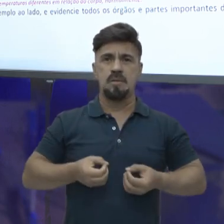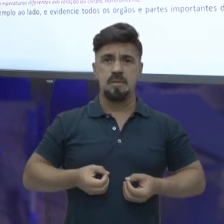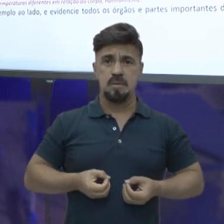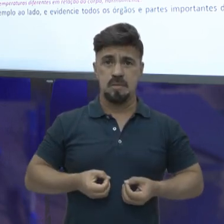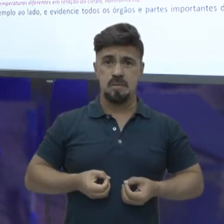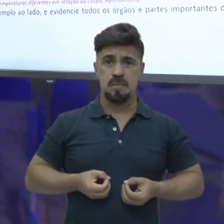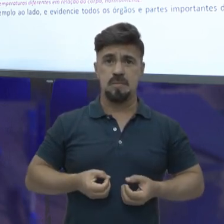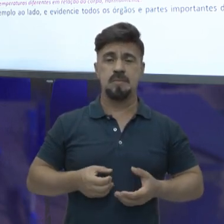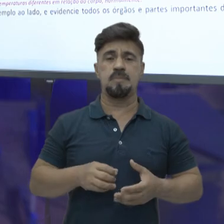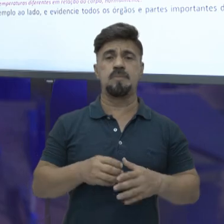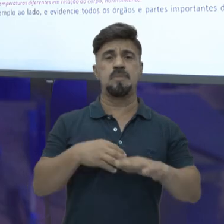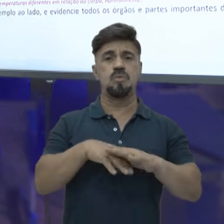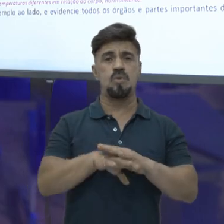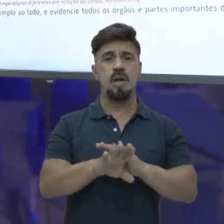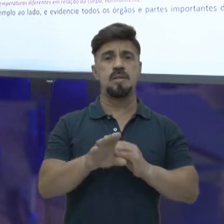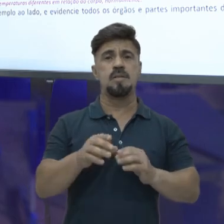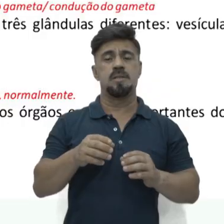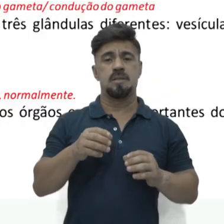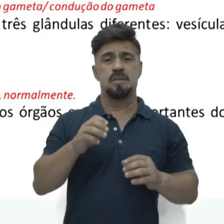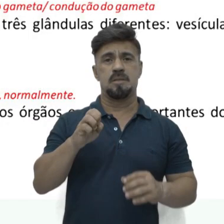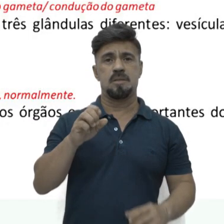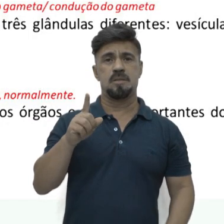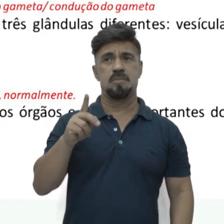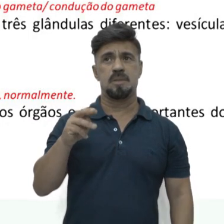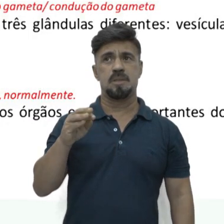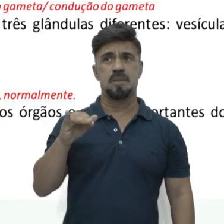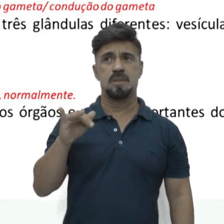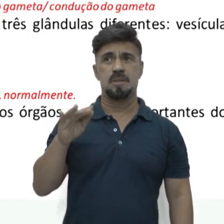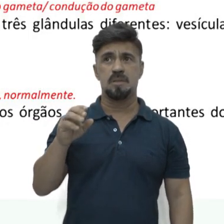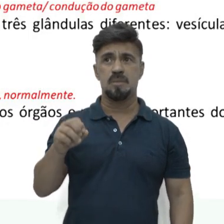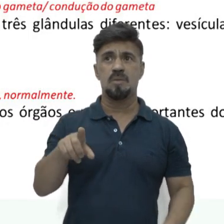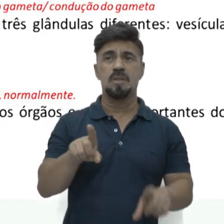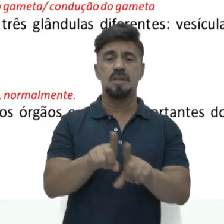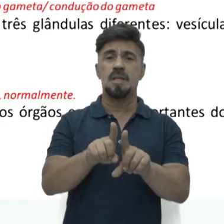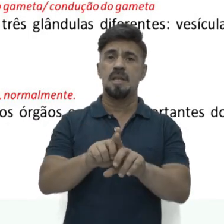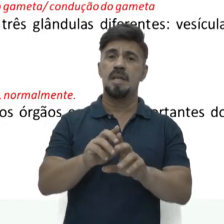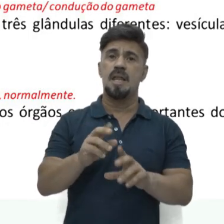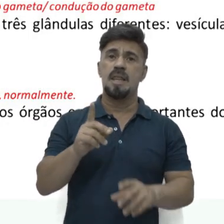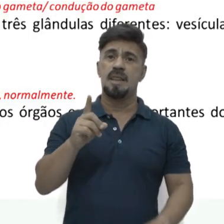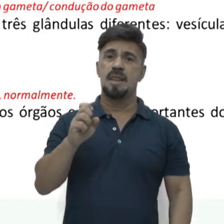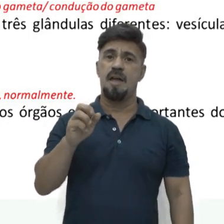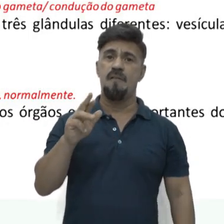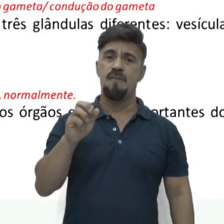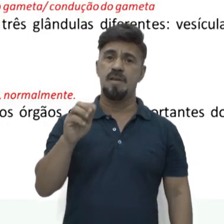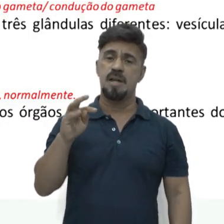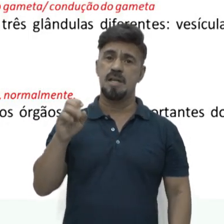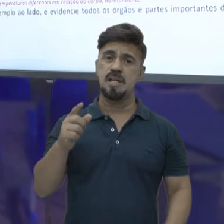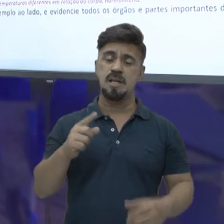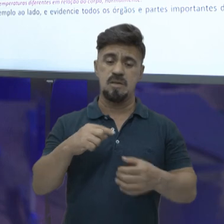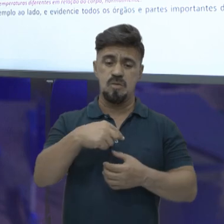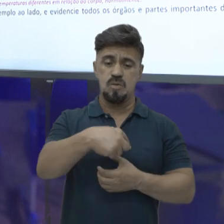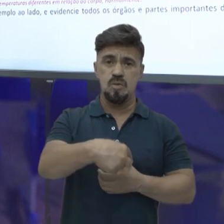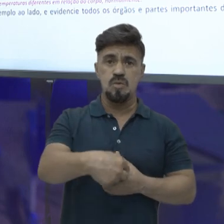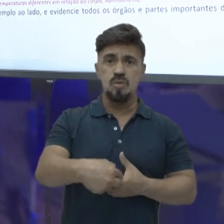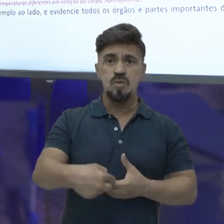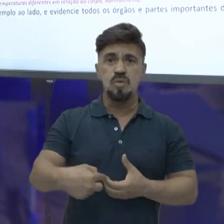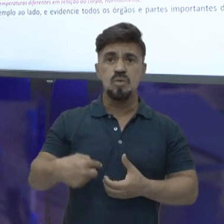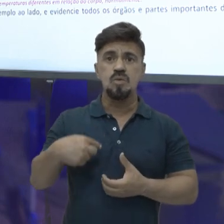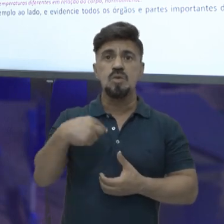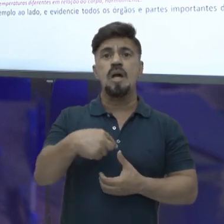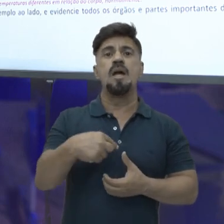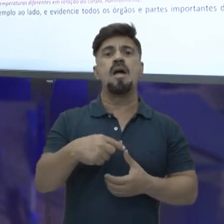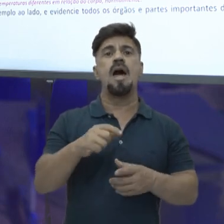espermatozoide armazena no epidídimo. E qual é a função do ducto deferente? levar esse gameto até a uretra pra poder ser